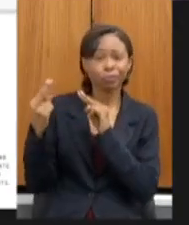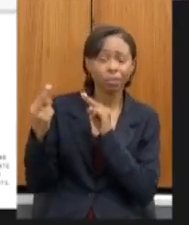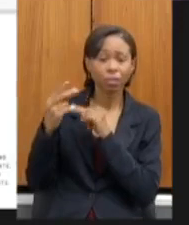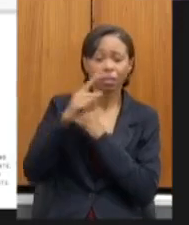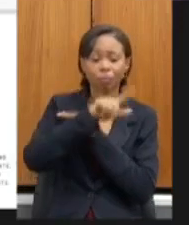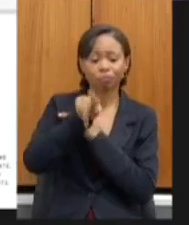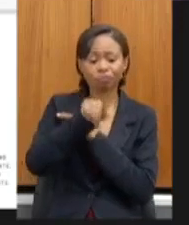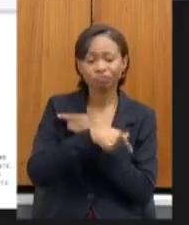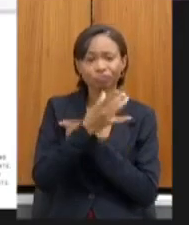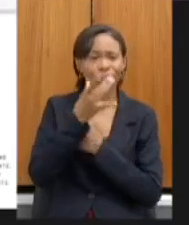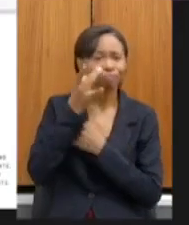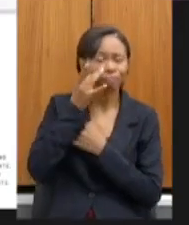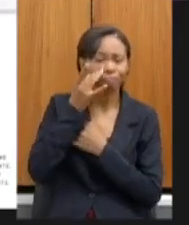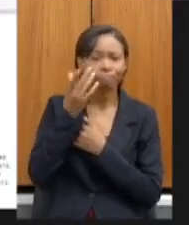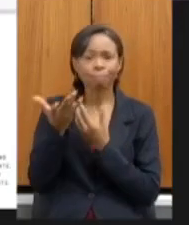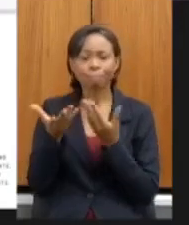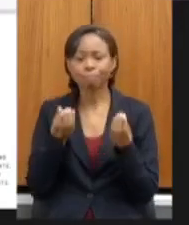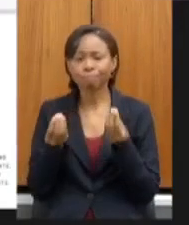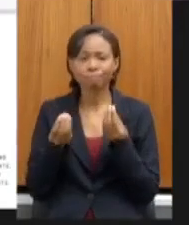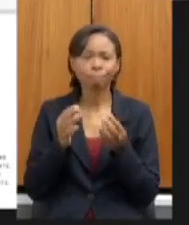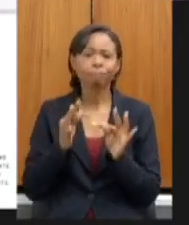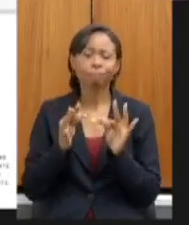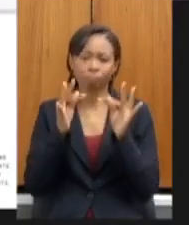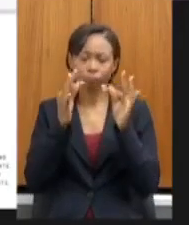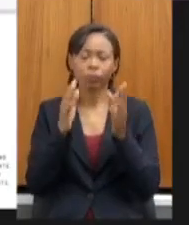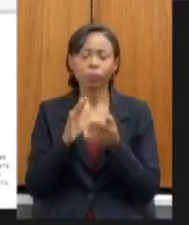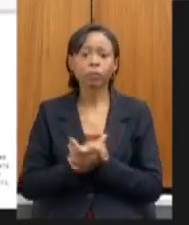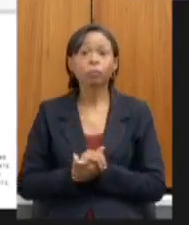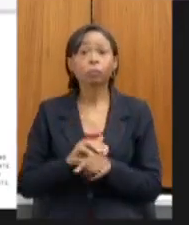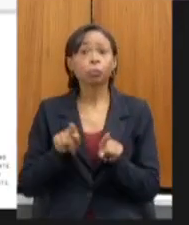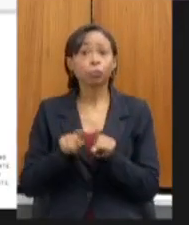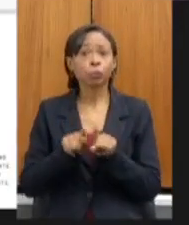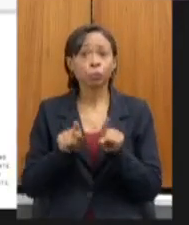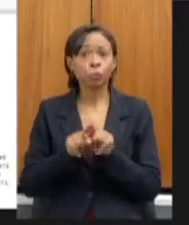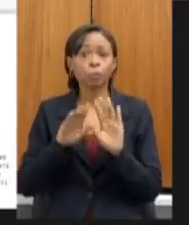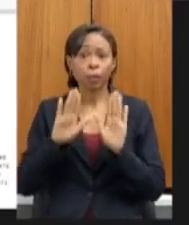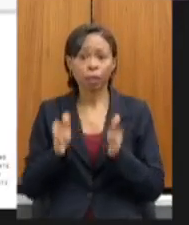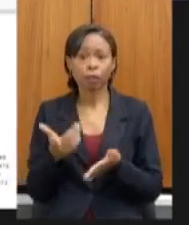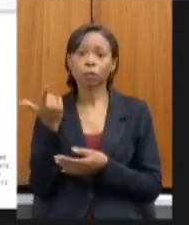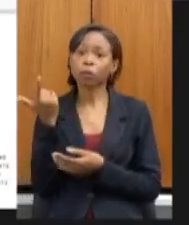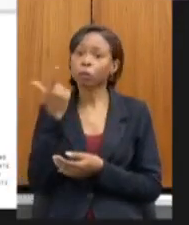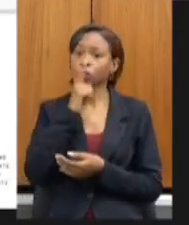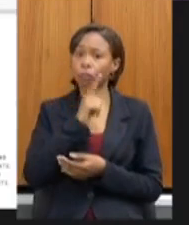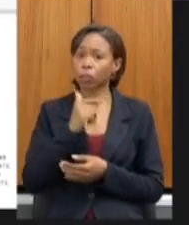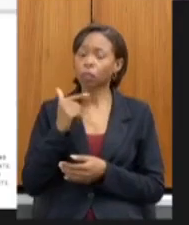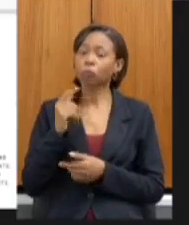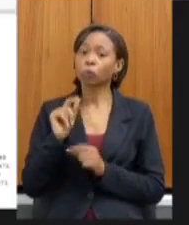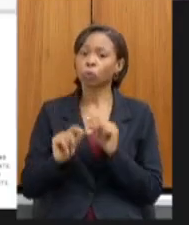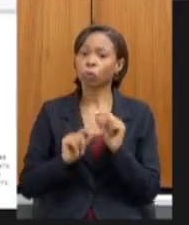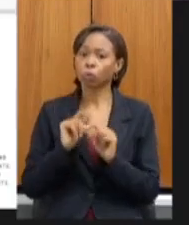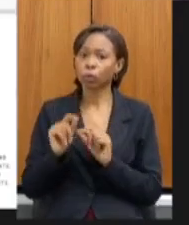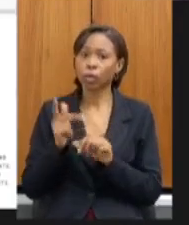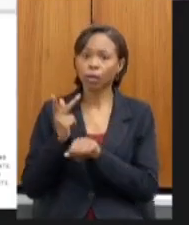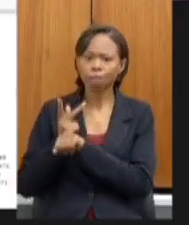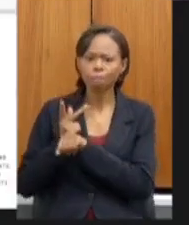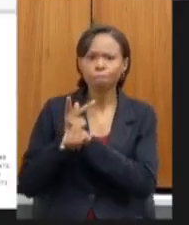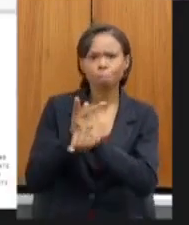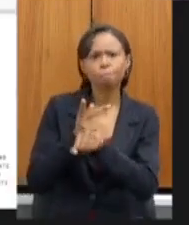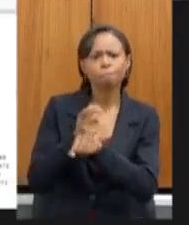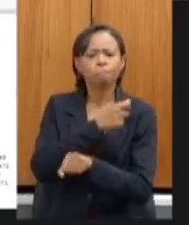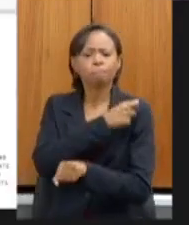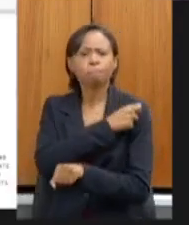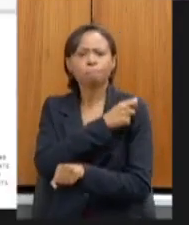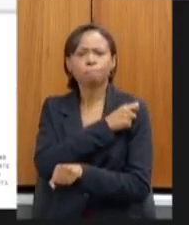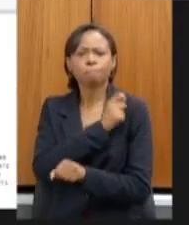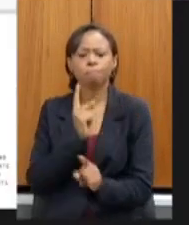às variações epidemiológicas do Estado conseguimos também realizar o processo de busca ativa de alunos identificar